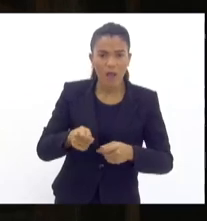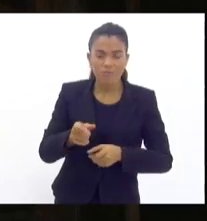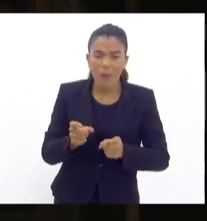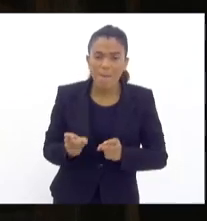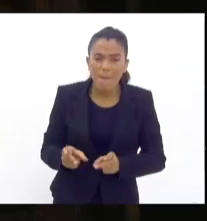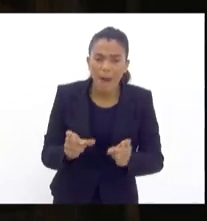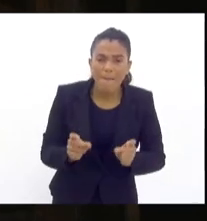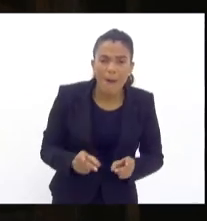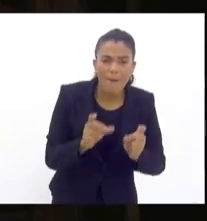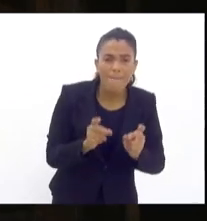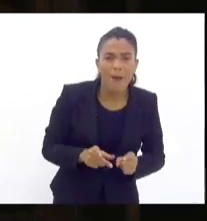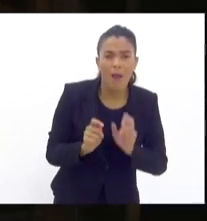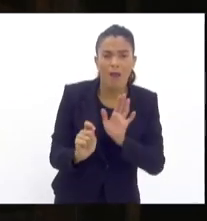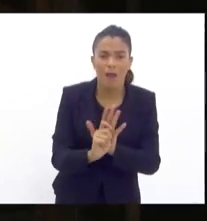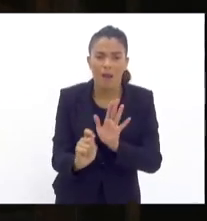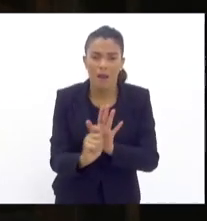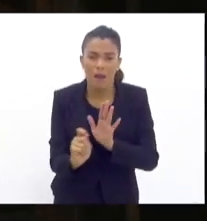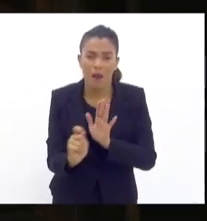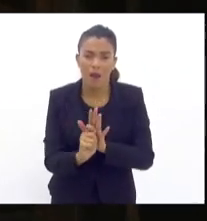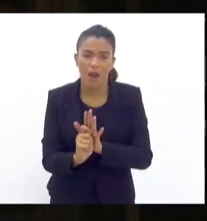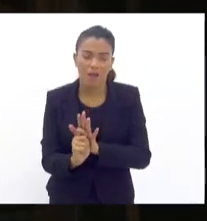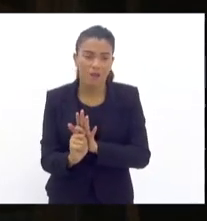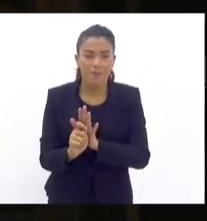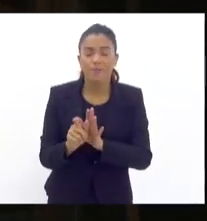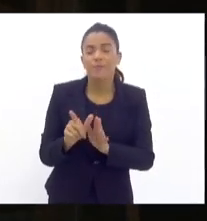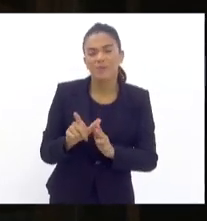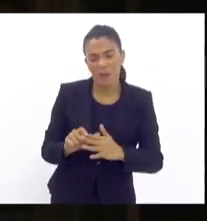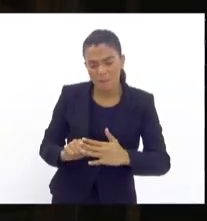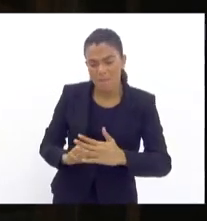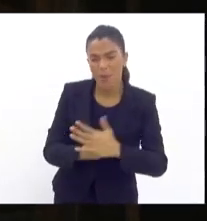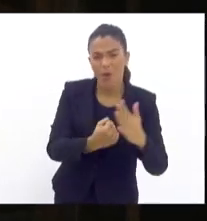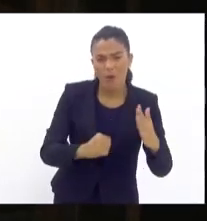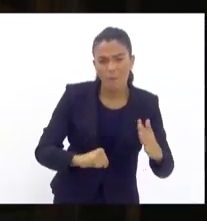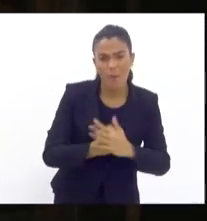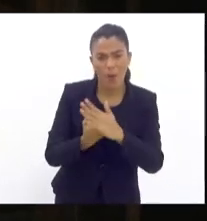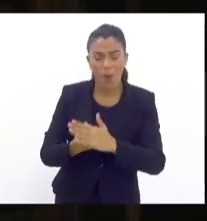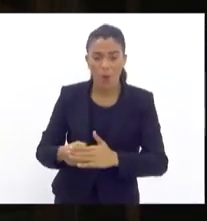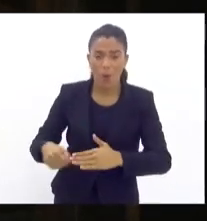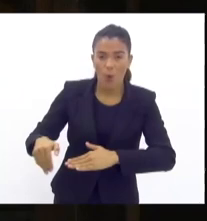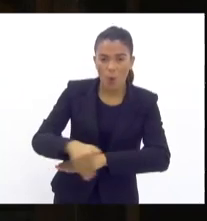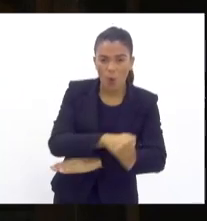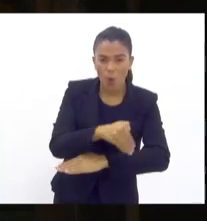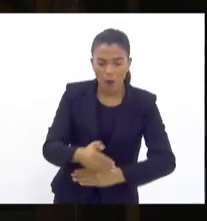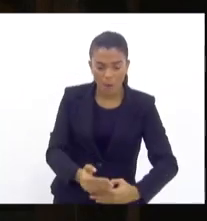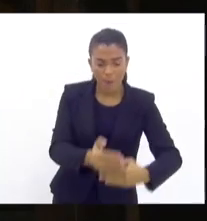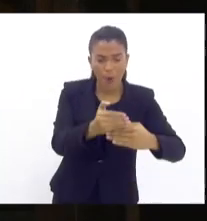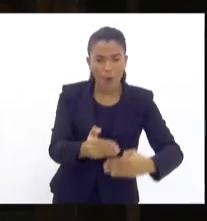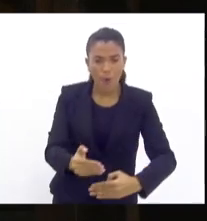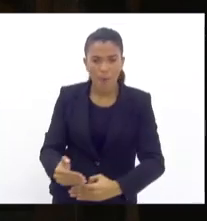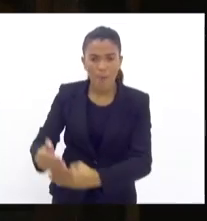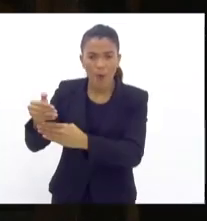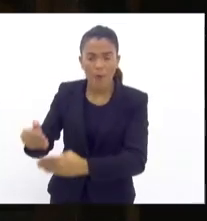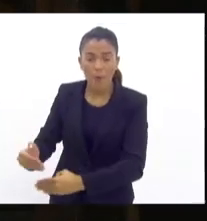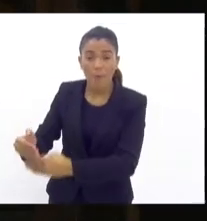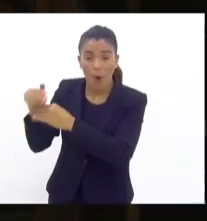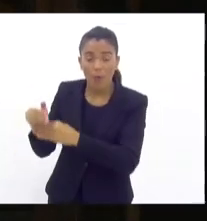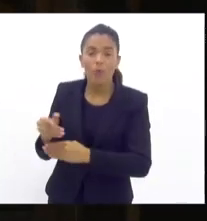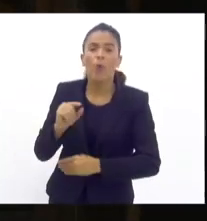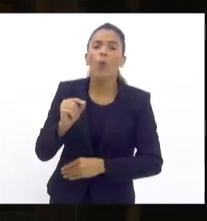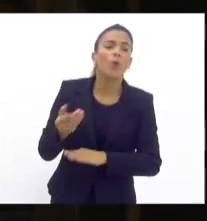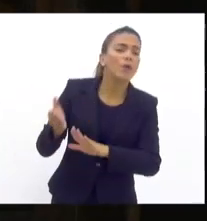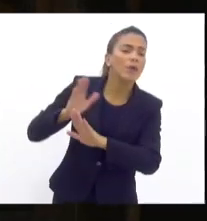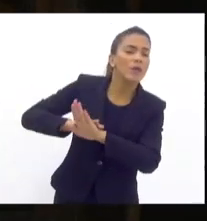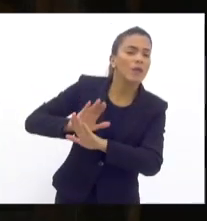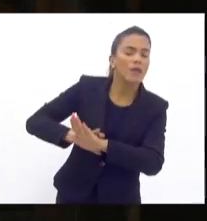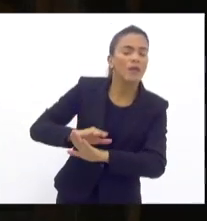tráfico de drogas através de uma colocação de barricadas, e eu queria compartilhar para os senhores o que está por trás disso, qual